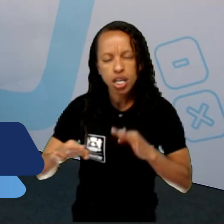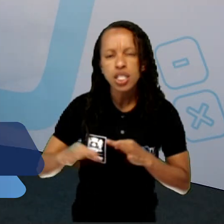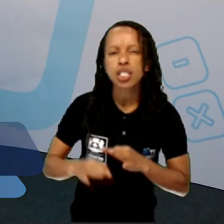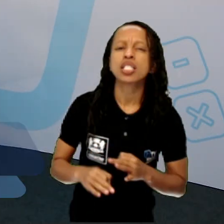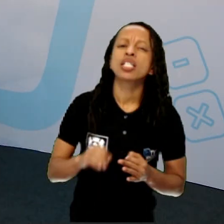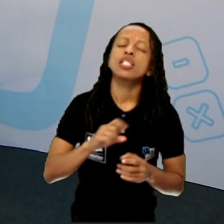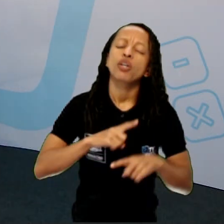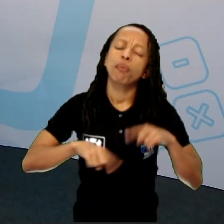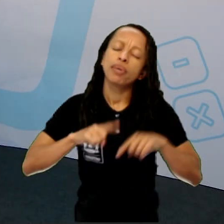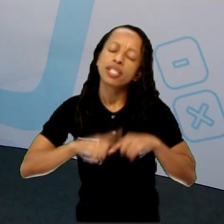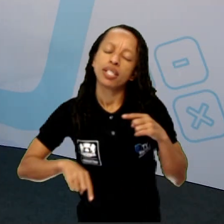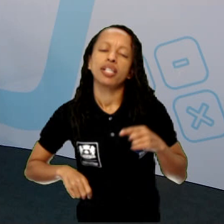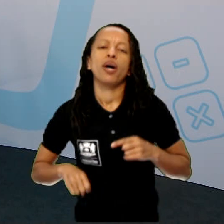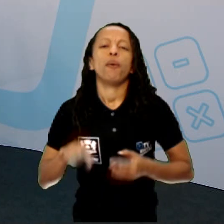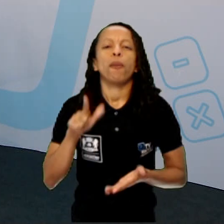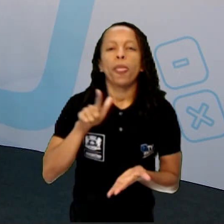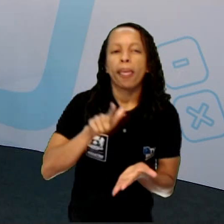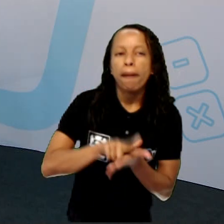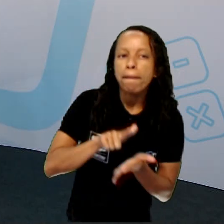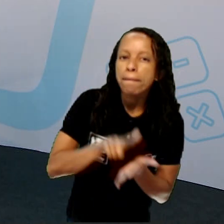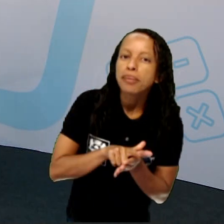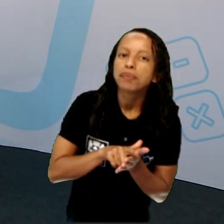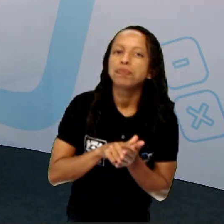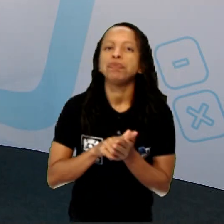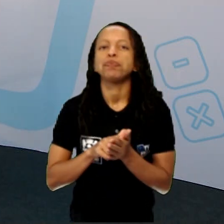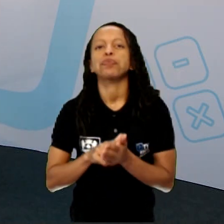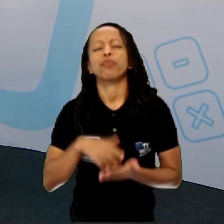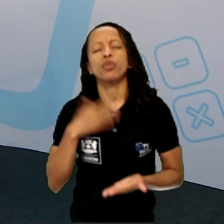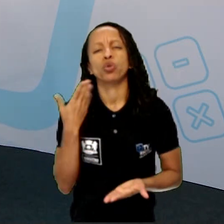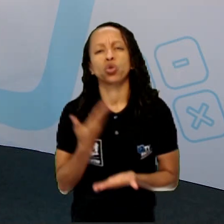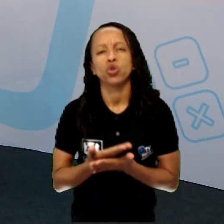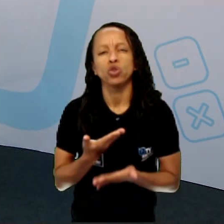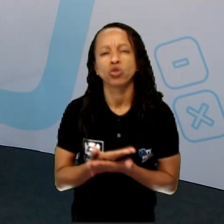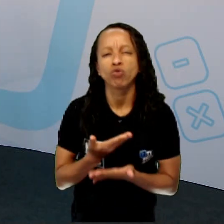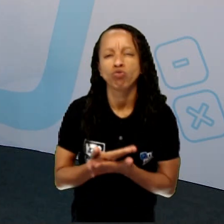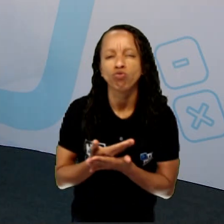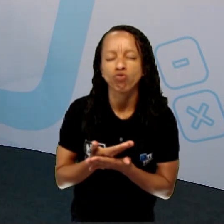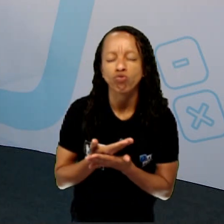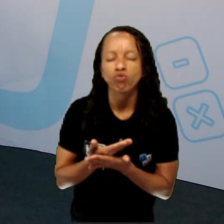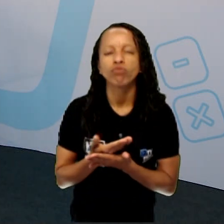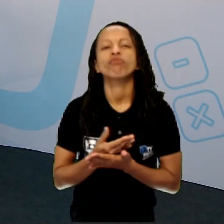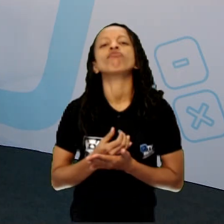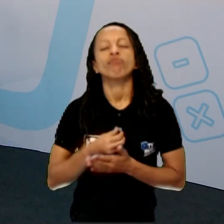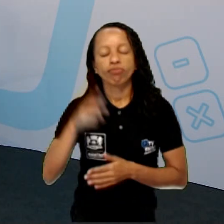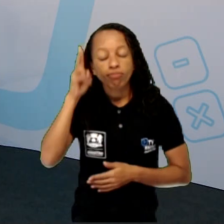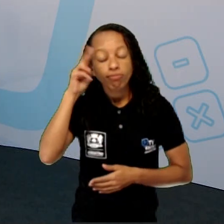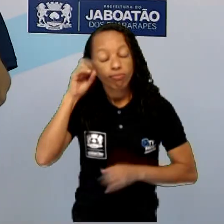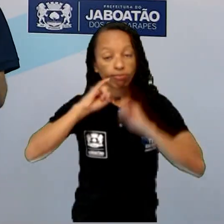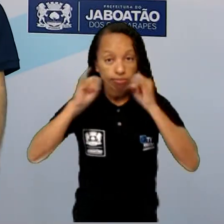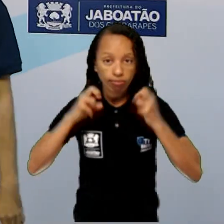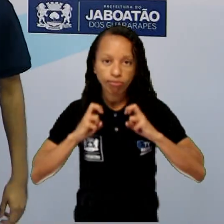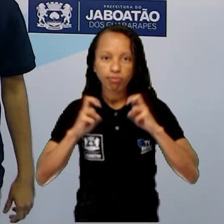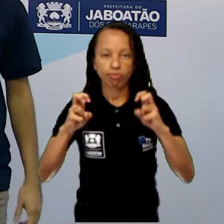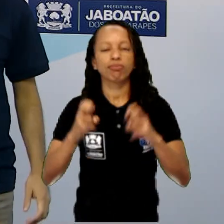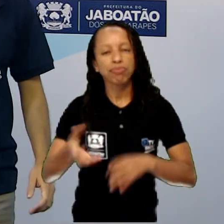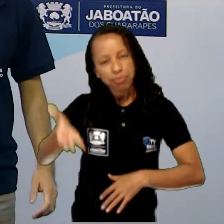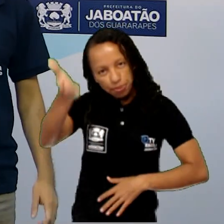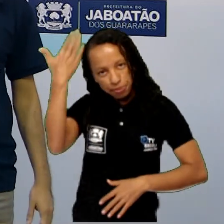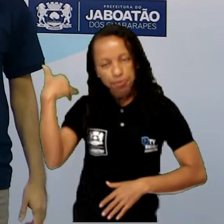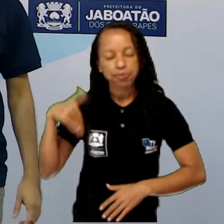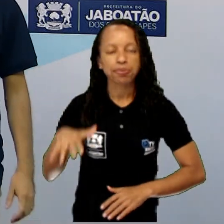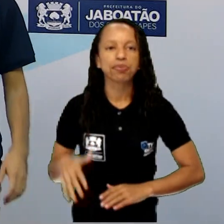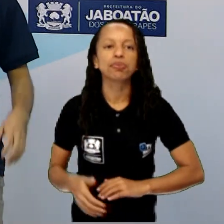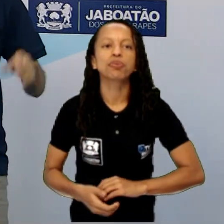caneta, prepara tudo, porque a gente vai estudar bastante sobre a história de Jabuatão. Vem comigo? Vamos lá.